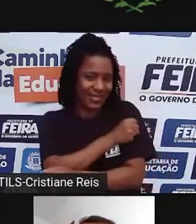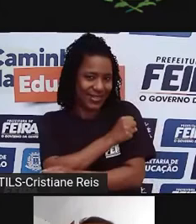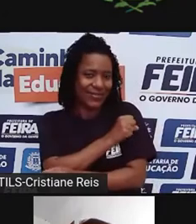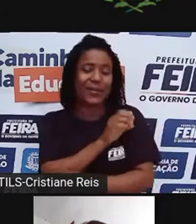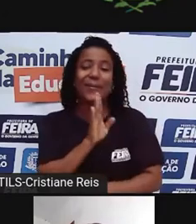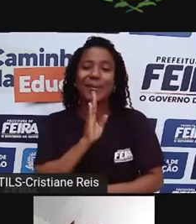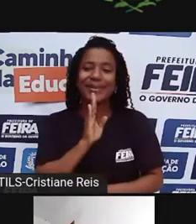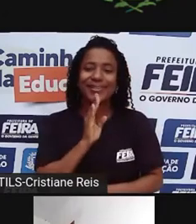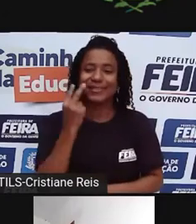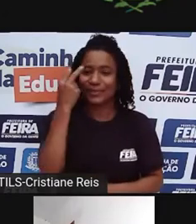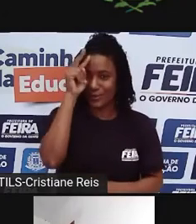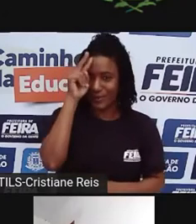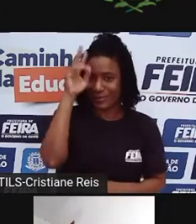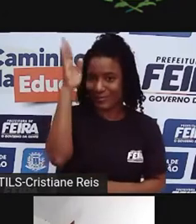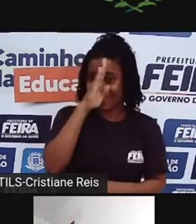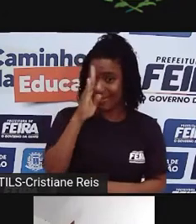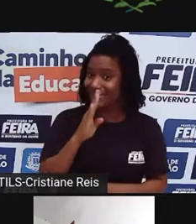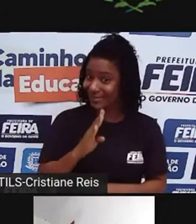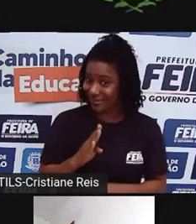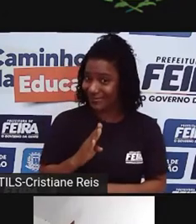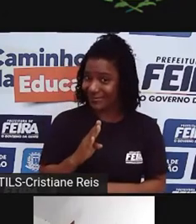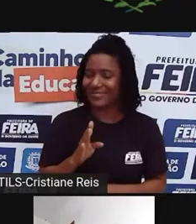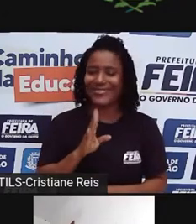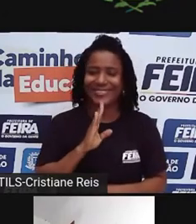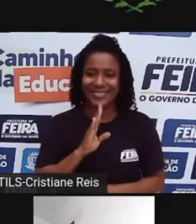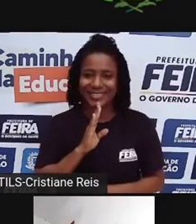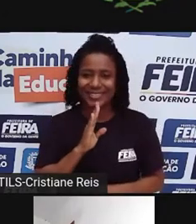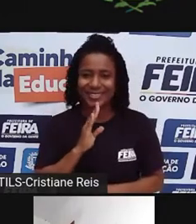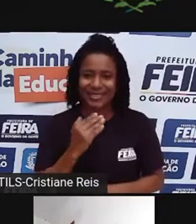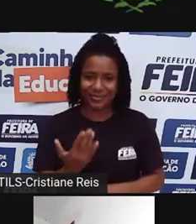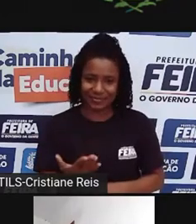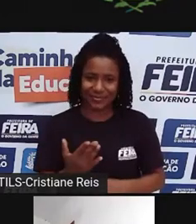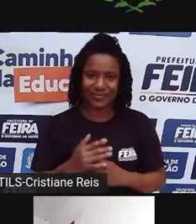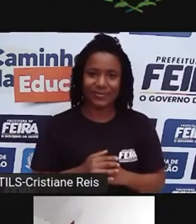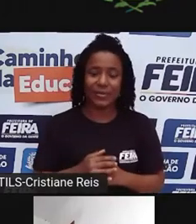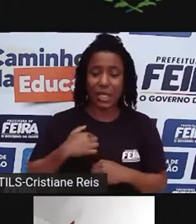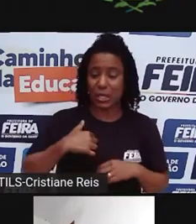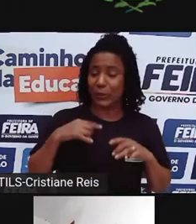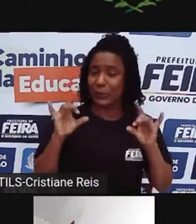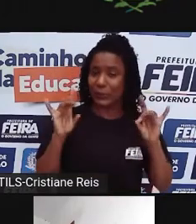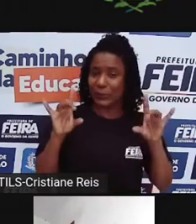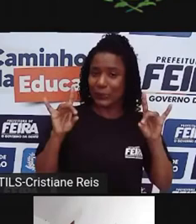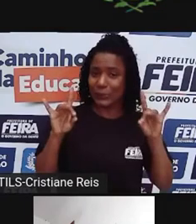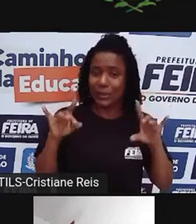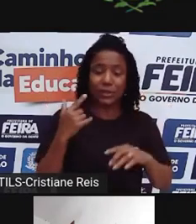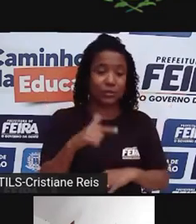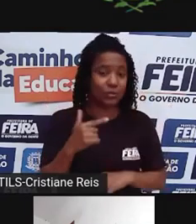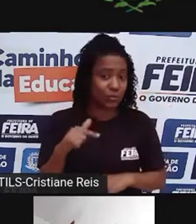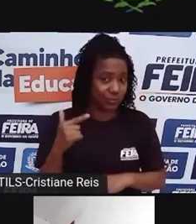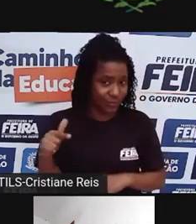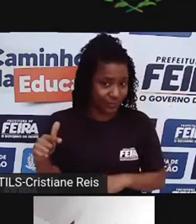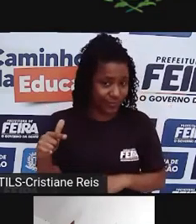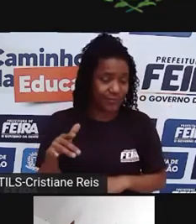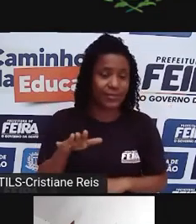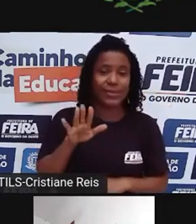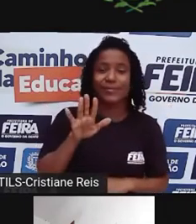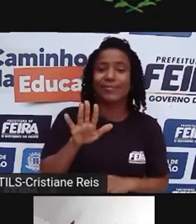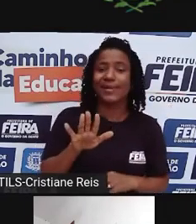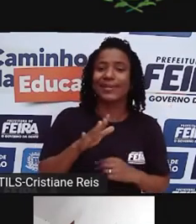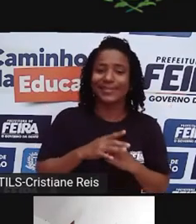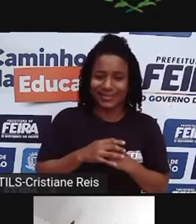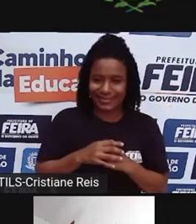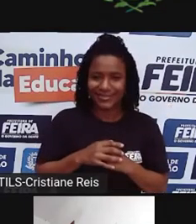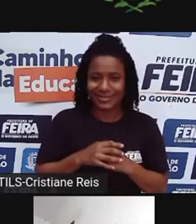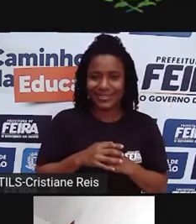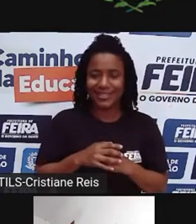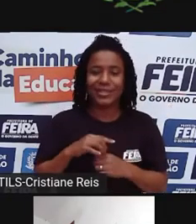No entanto, eu arrisco dizer, eu não sou especialista na área, mas eu arrisco dizer que muito do que a gente aprende